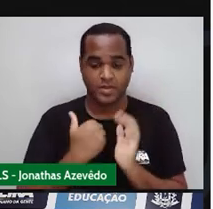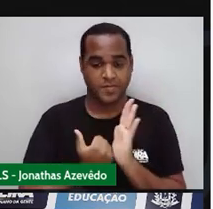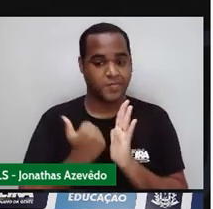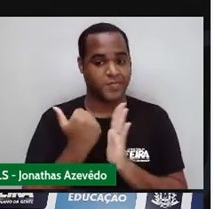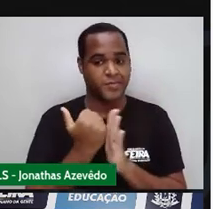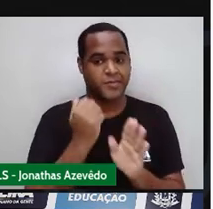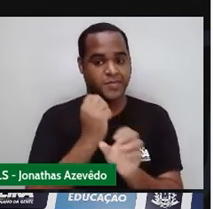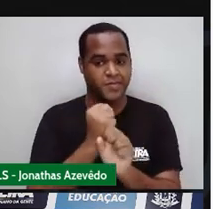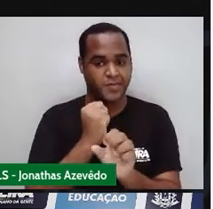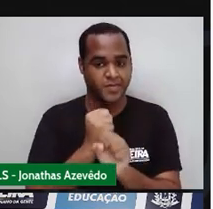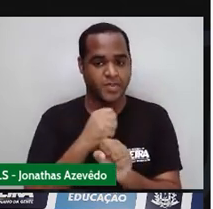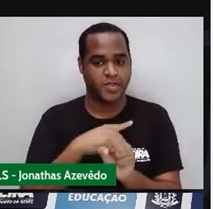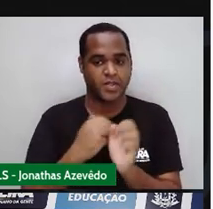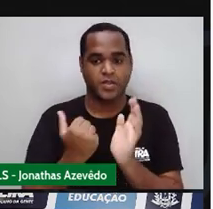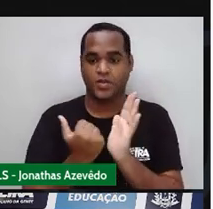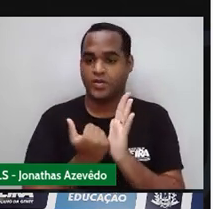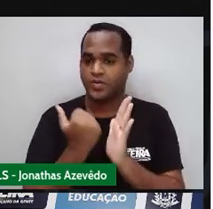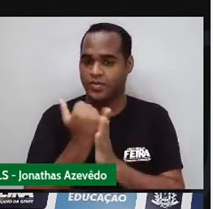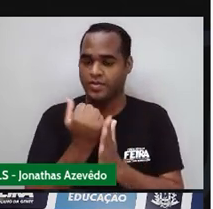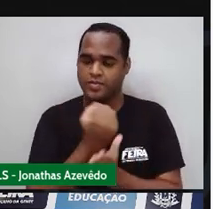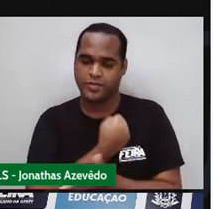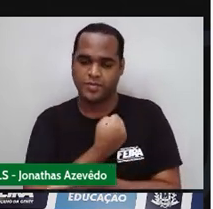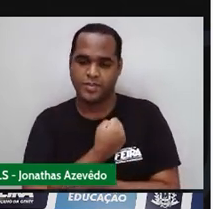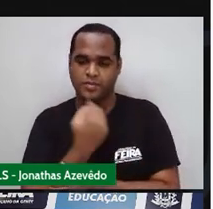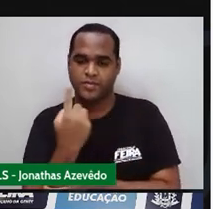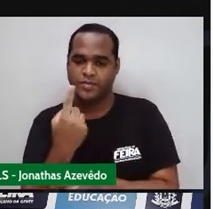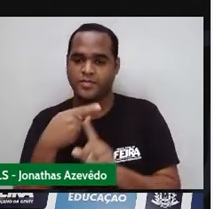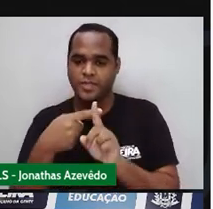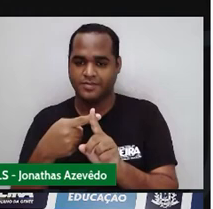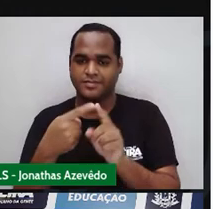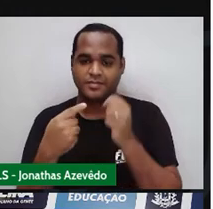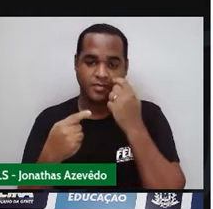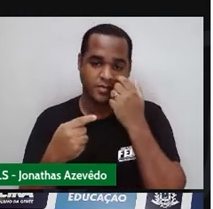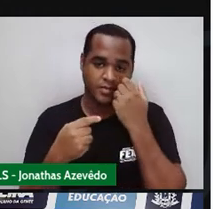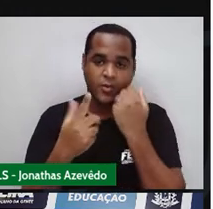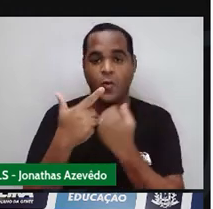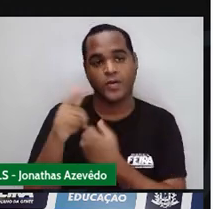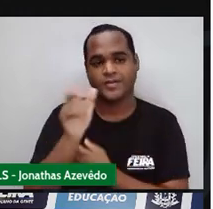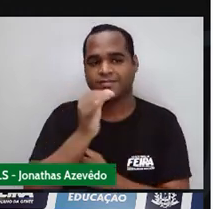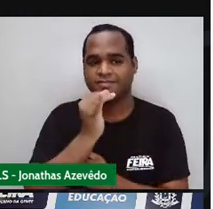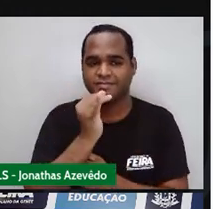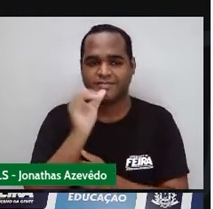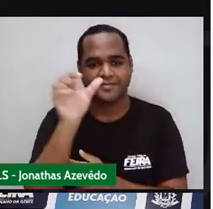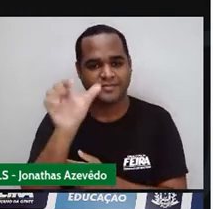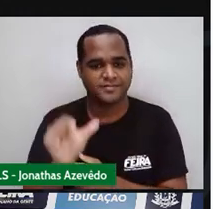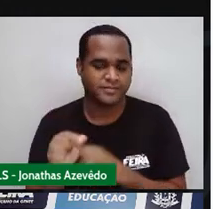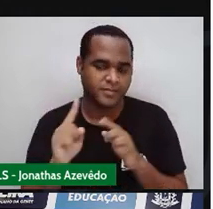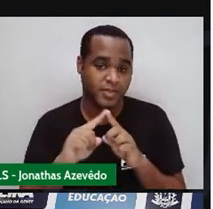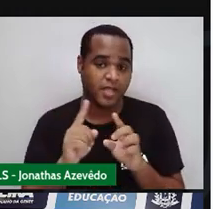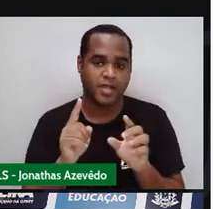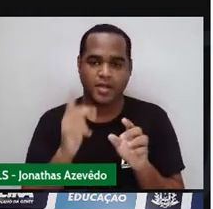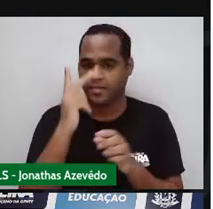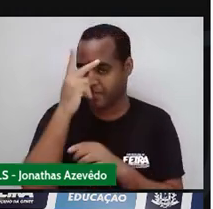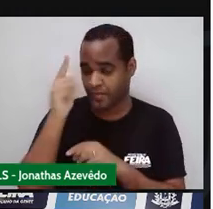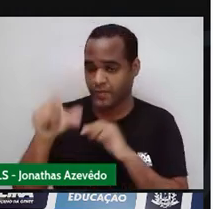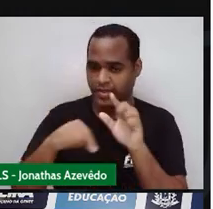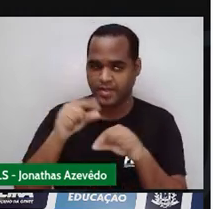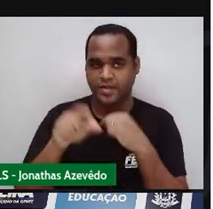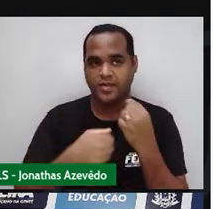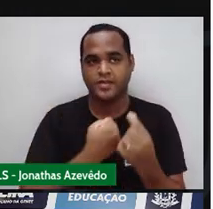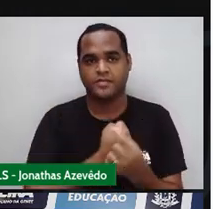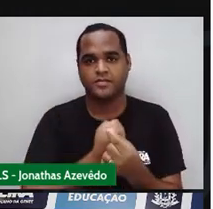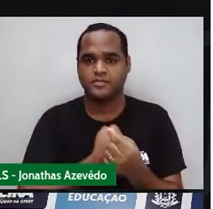O número Mais um Outro exemplozinho Pra você entender Digamos que Dentre os números Que a pessoa escolheu